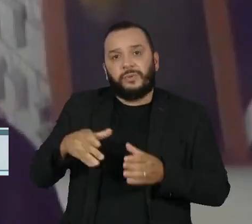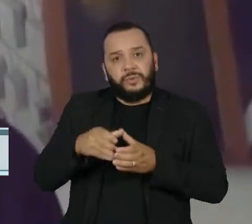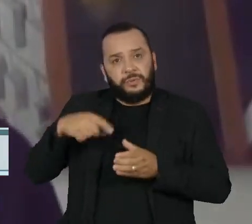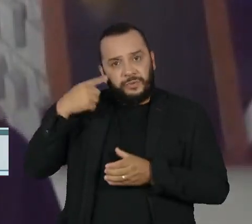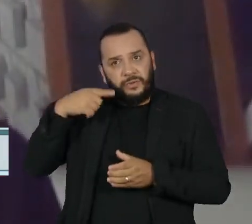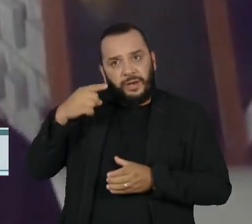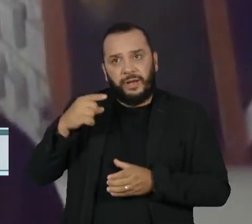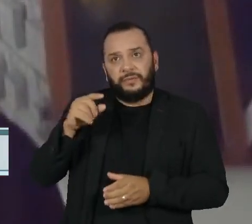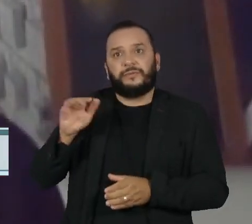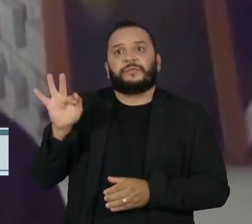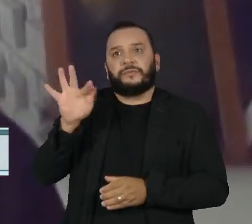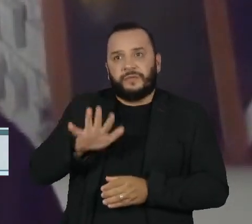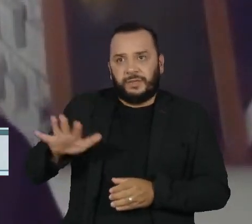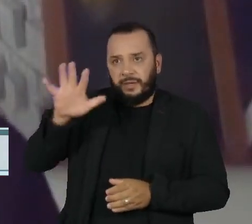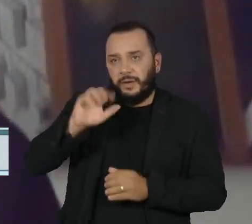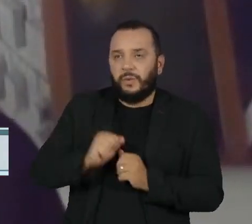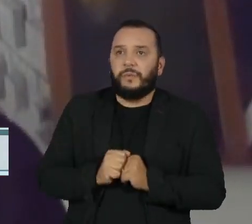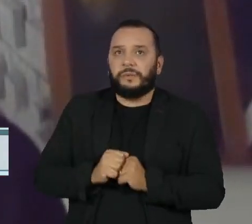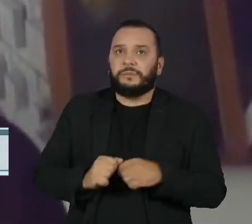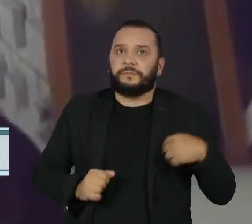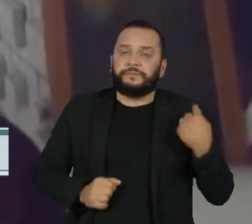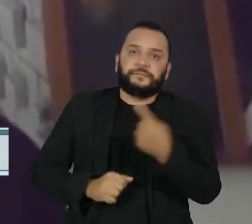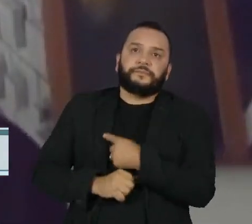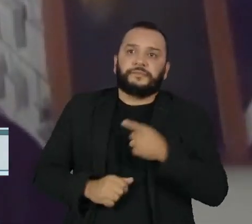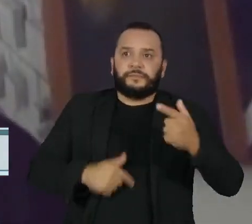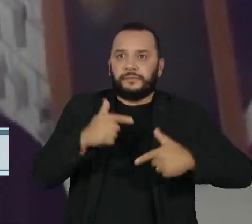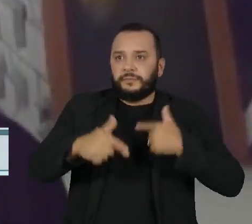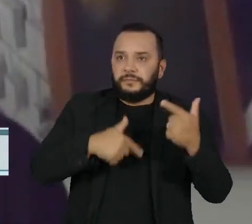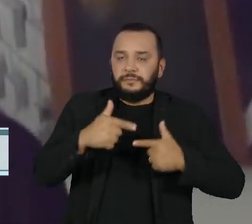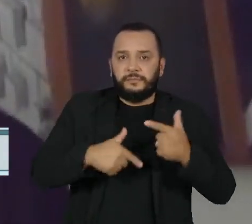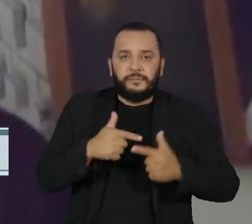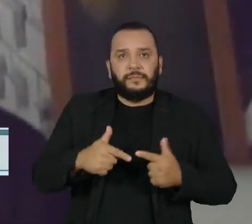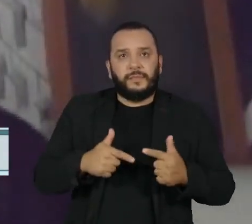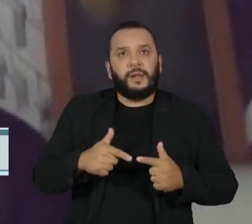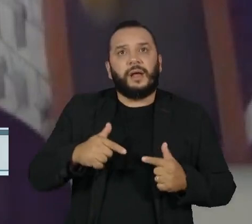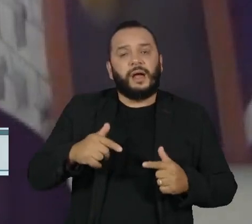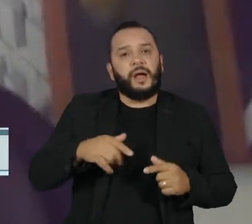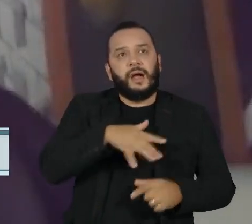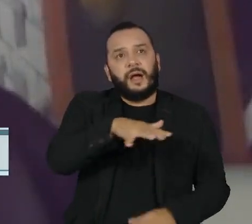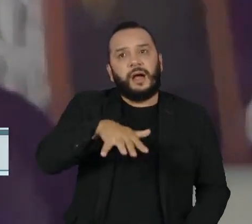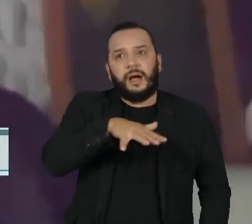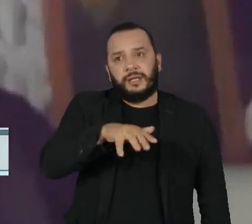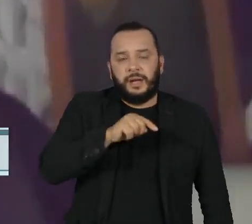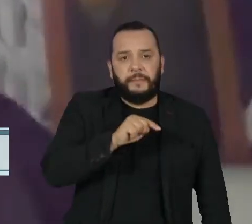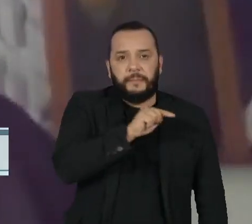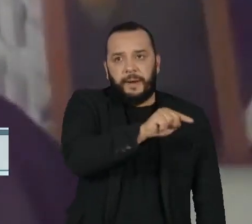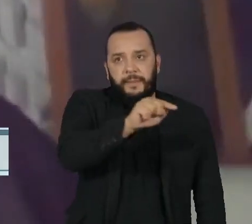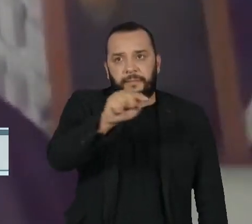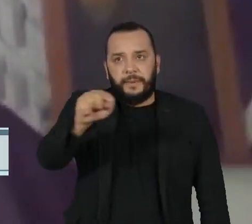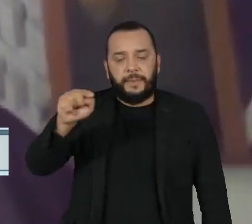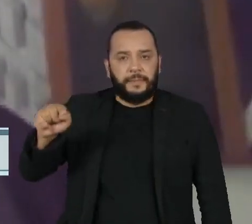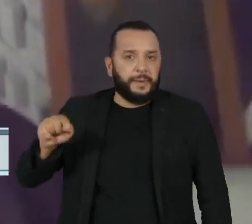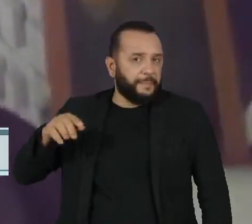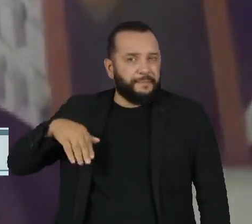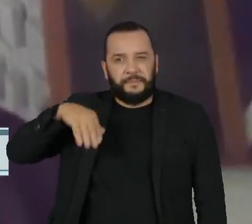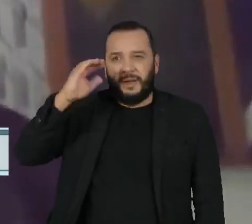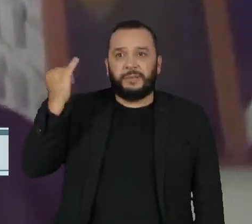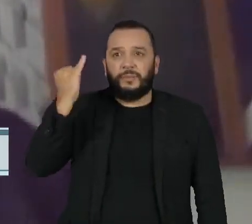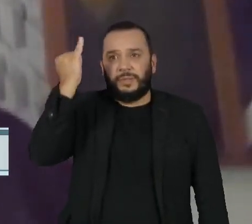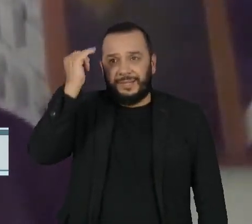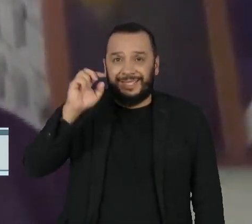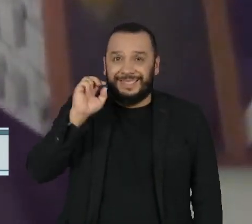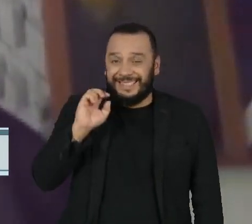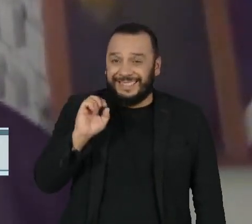Nós atuamos nas áreas mais nevrálgicas e mais importantes para essa população pobre. Então, você imagina se a gente conseguisse chegar